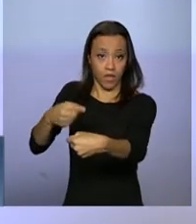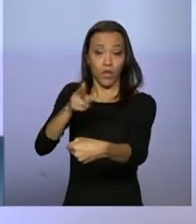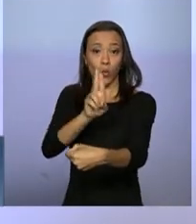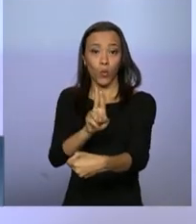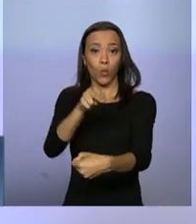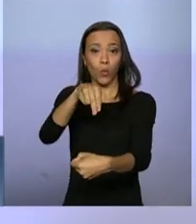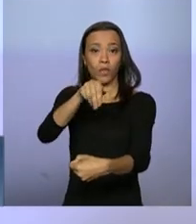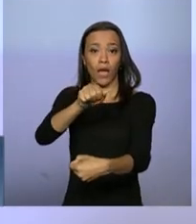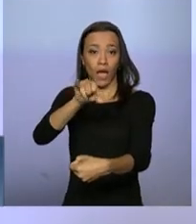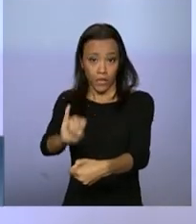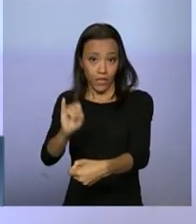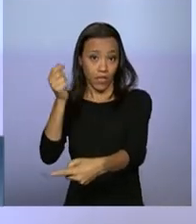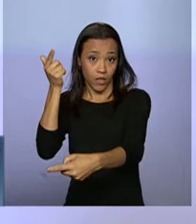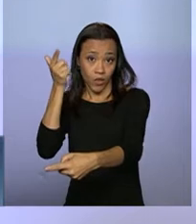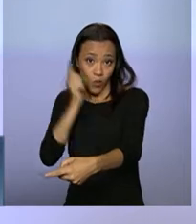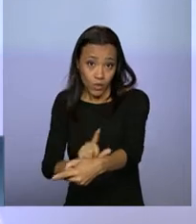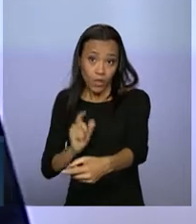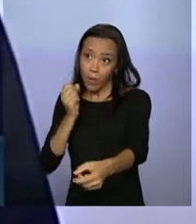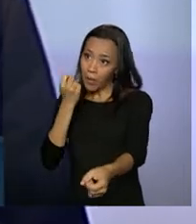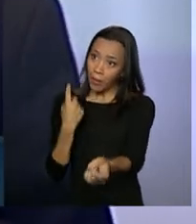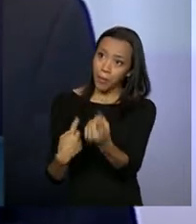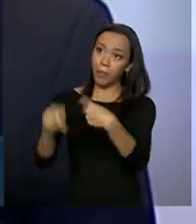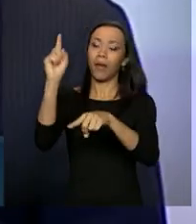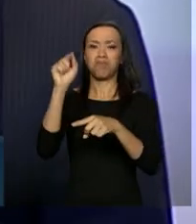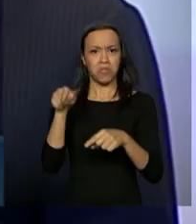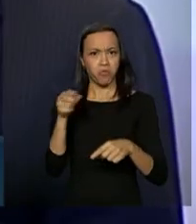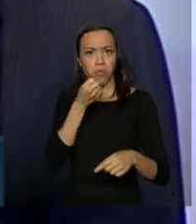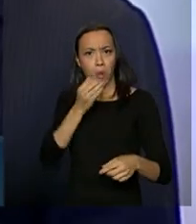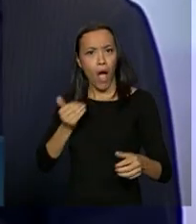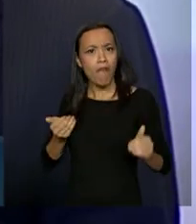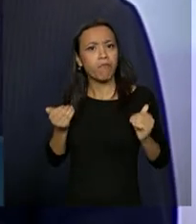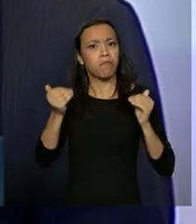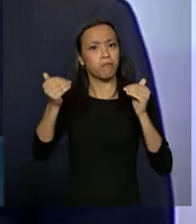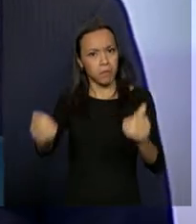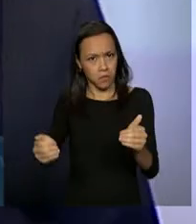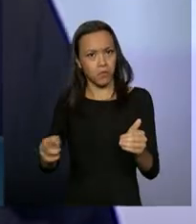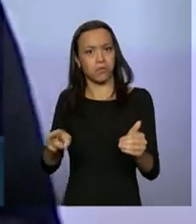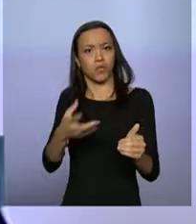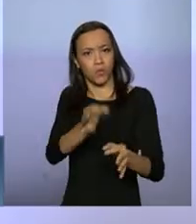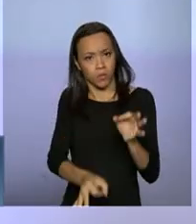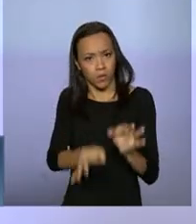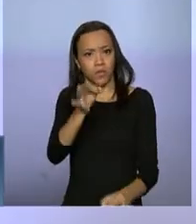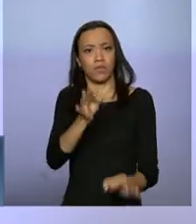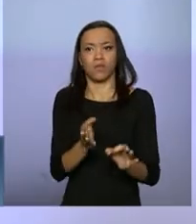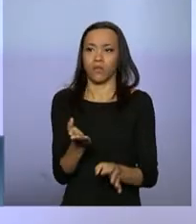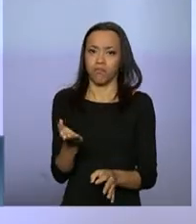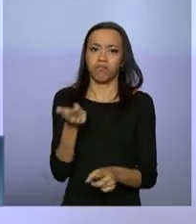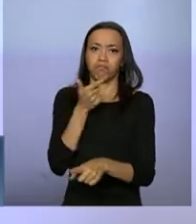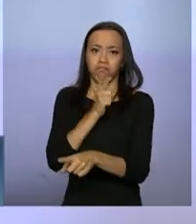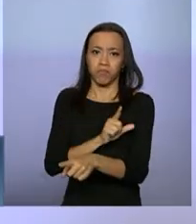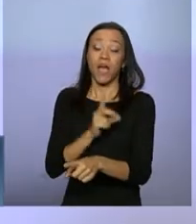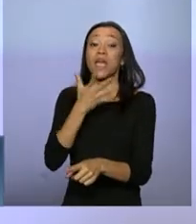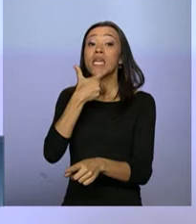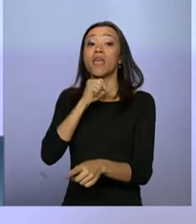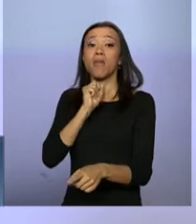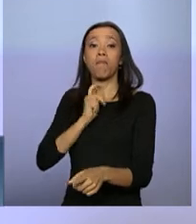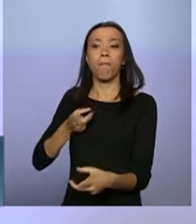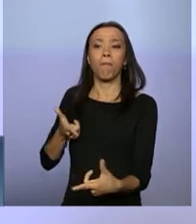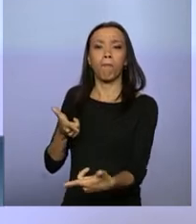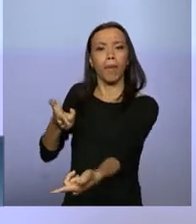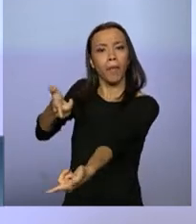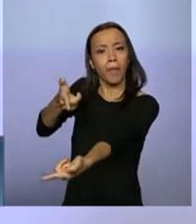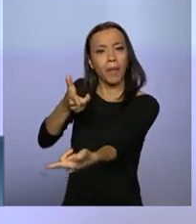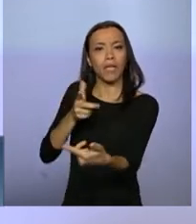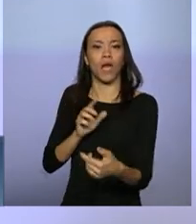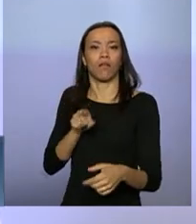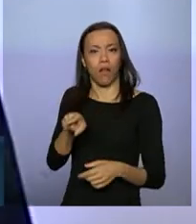É um avanço, porque haverá, certamente, justiça. E aqueles que fizeram a chacina, e aqueles